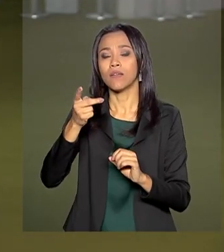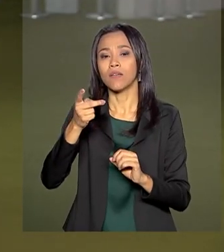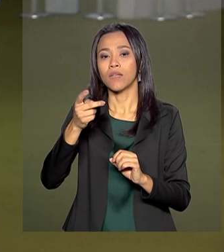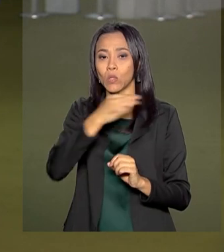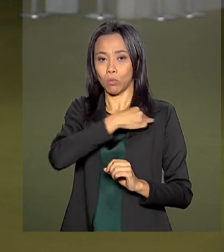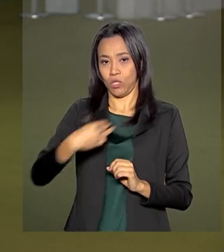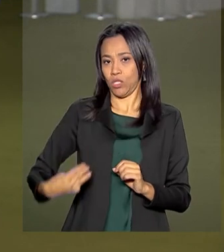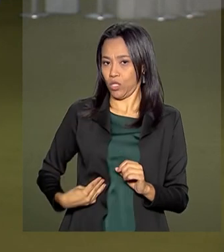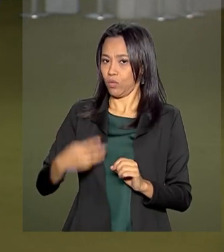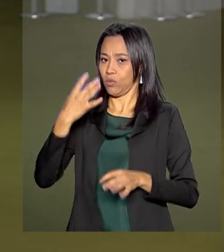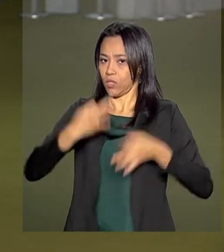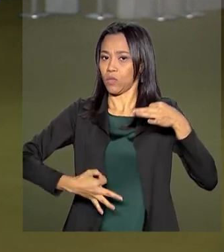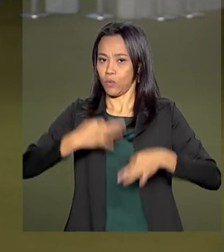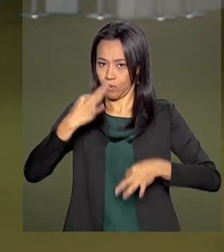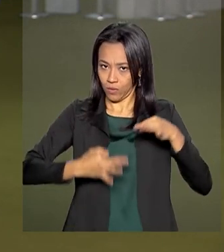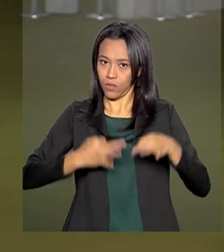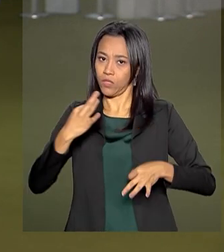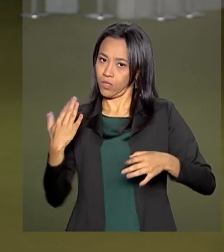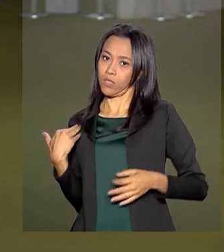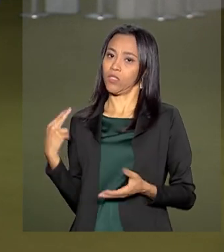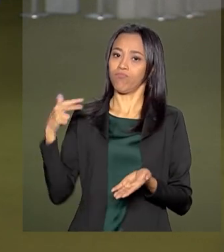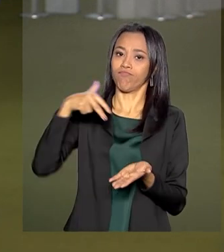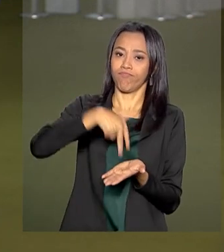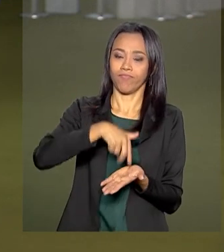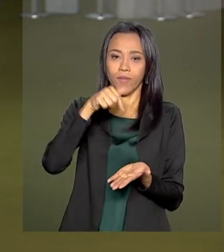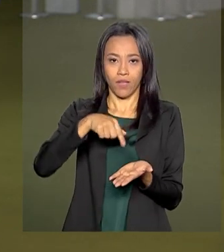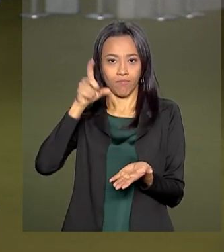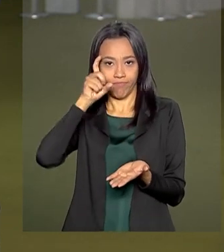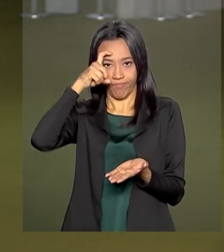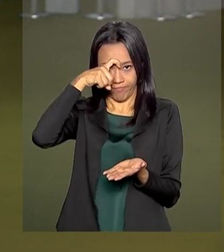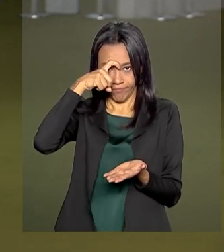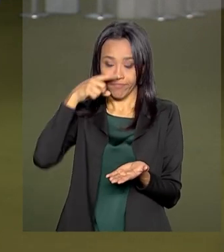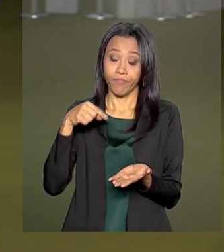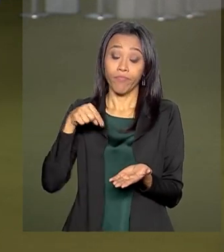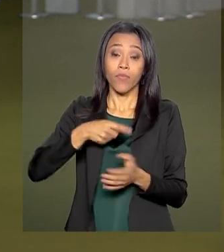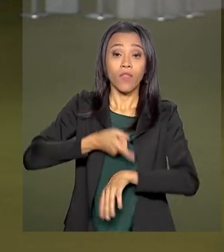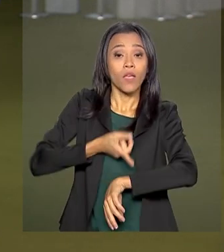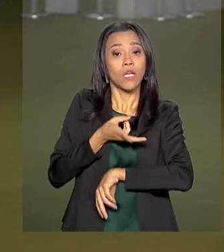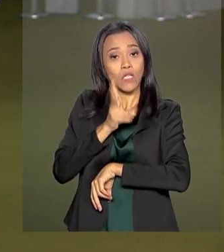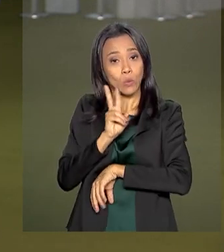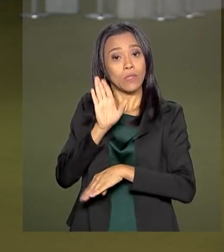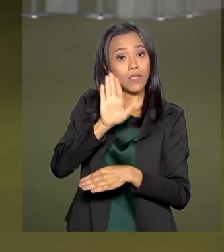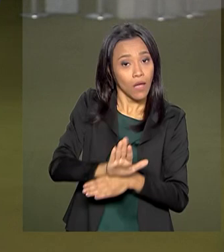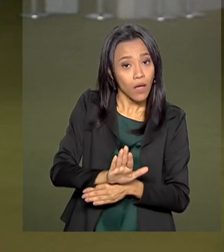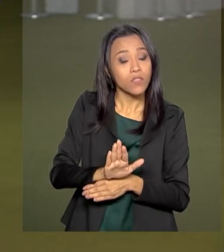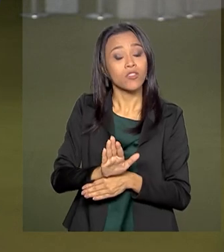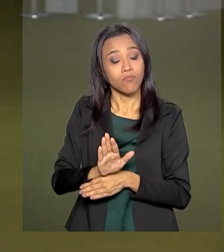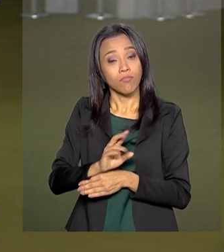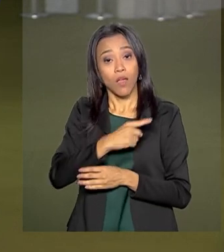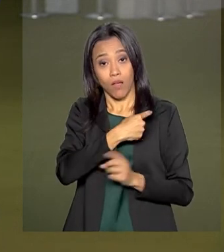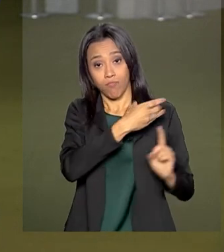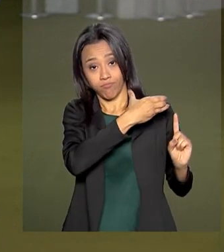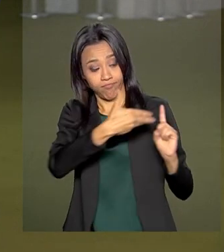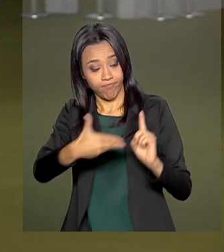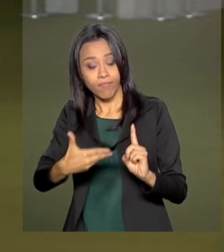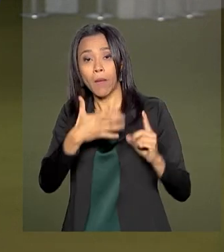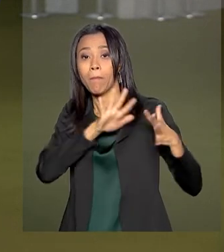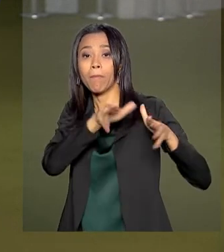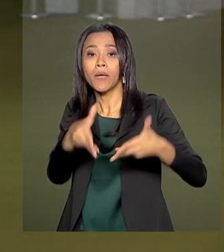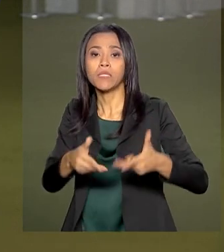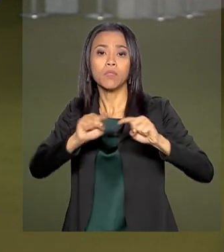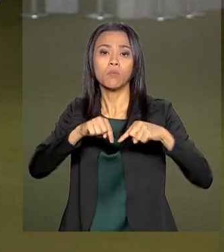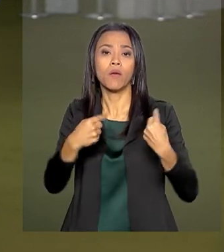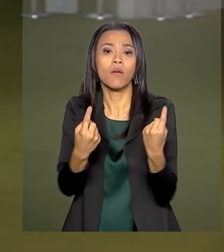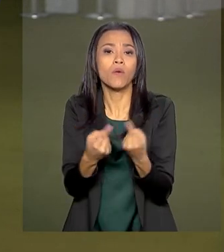do ministro da Justiça e Segurança Pública, Sérgio Moro. Ele, a partir das duas da tarde, ele participa de uma audiência pública conjunta,